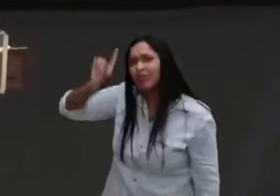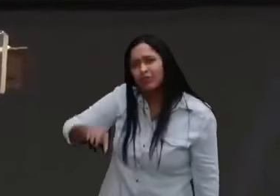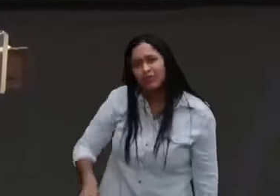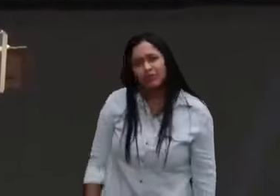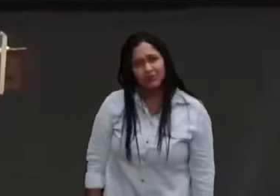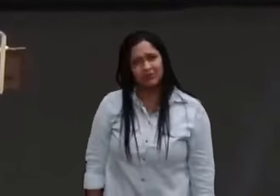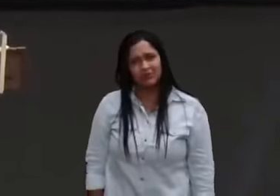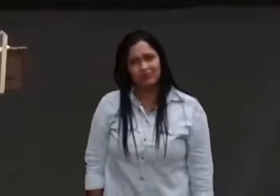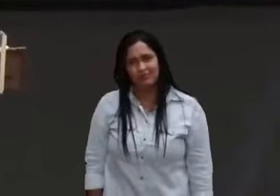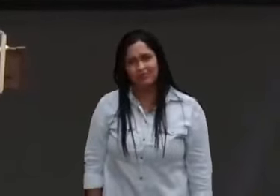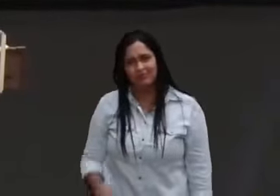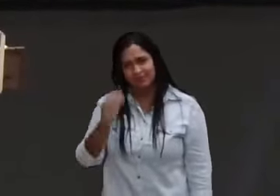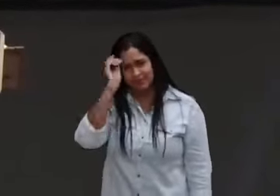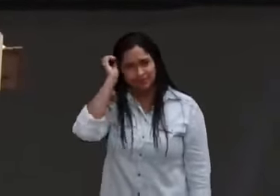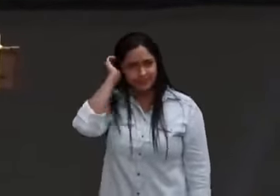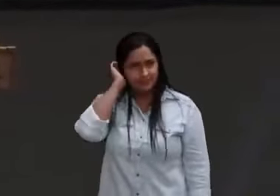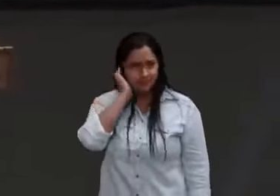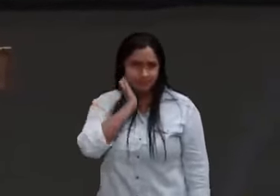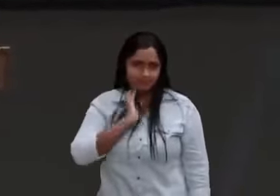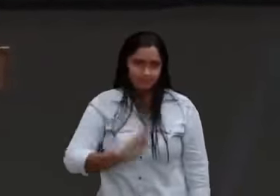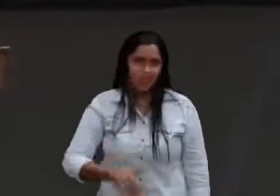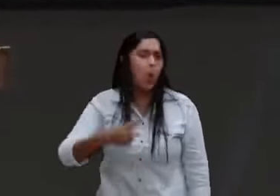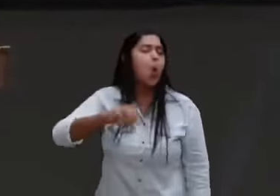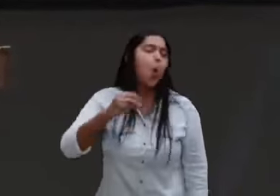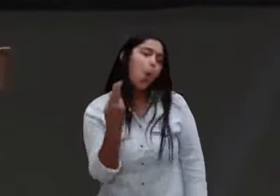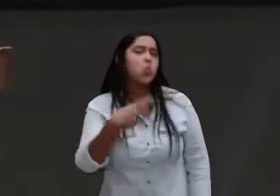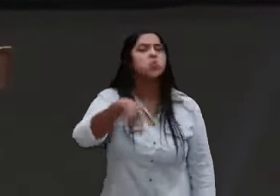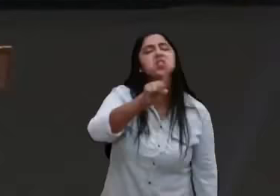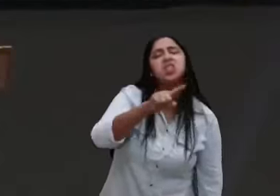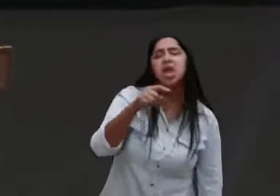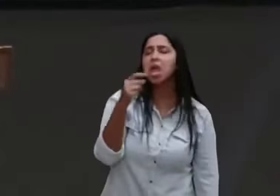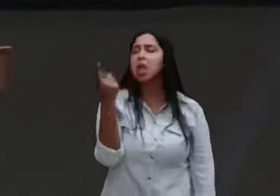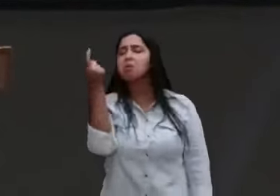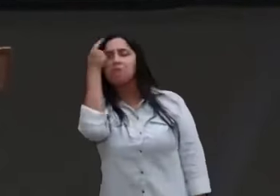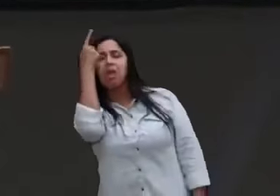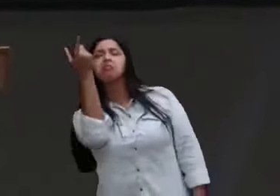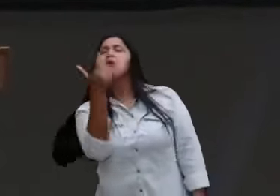Ou você acha que Deus tem mais a quem encher mesmo a sua vida de bênção?